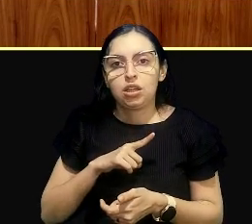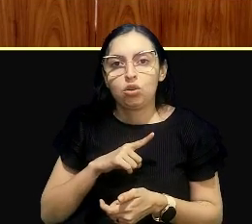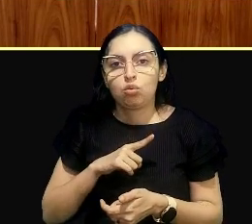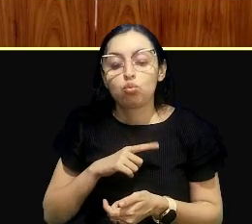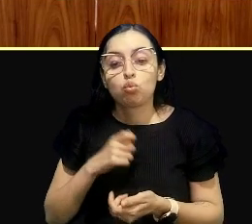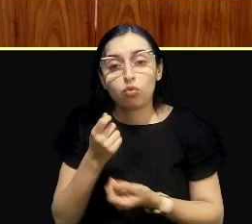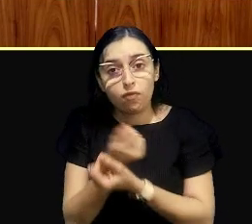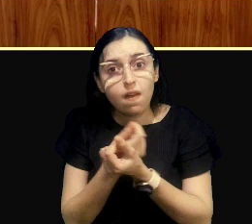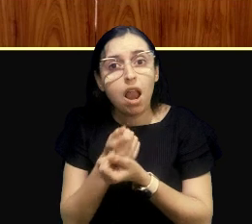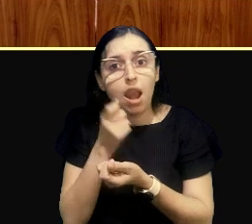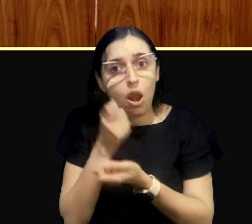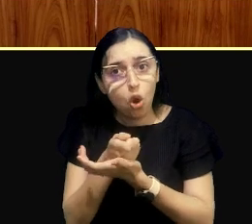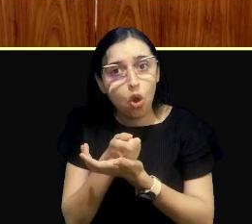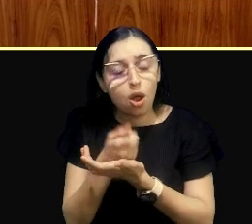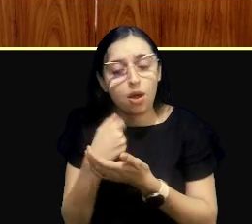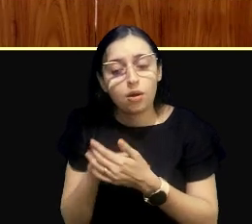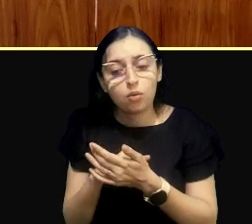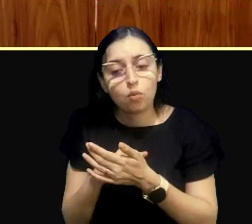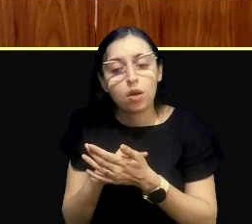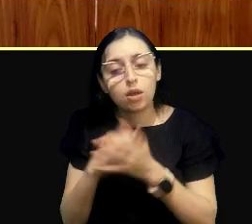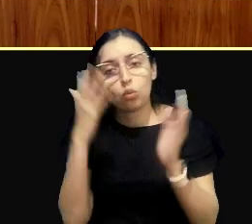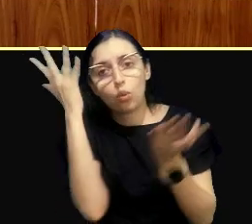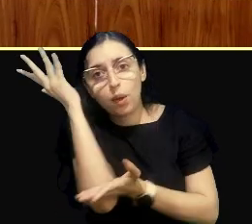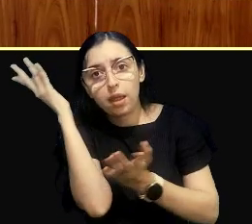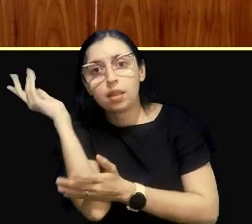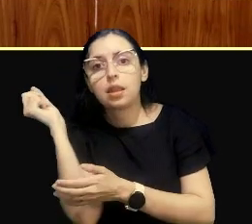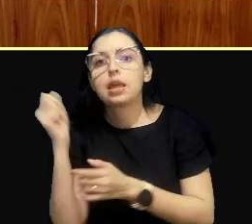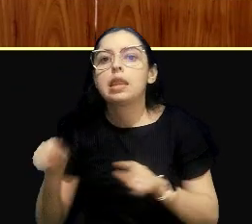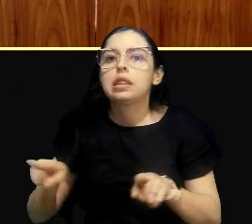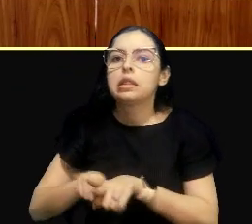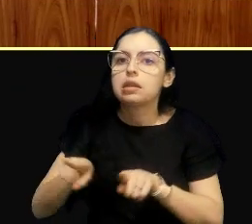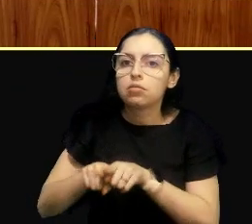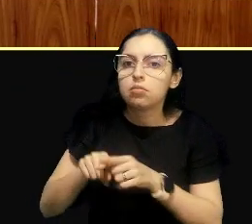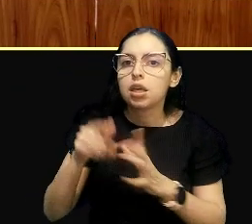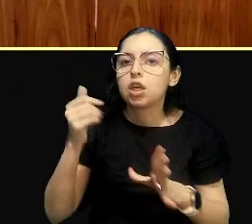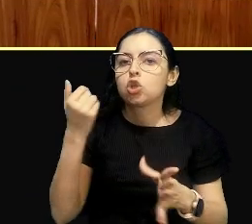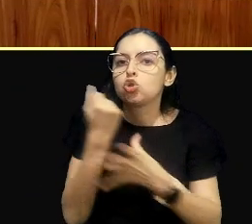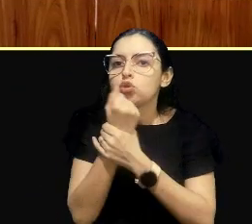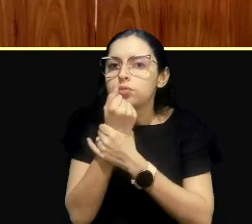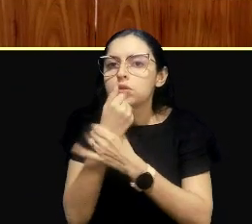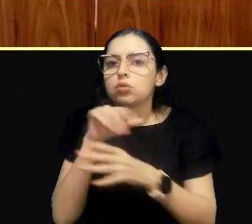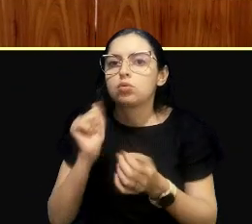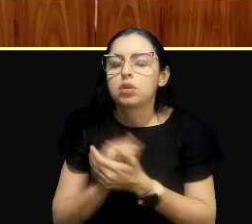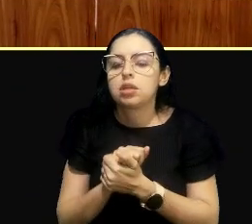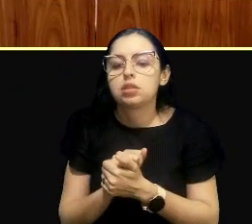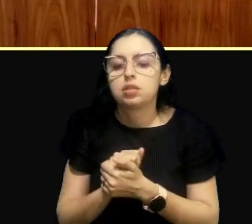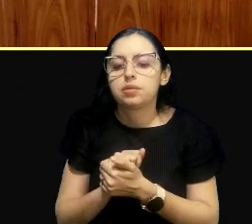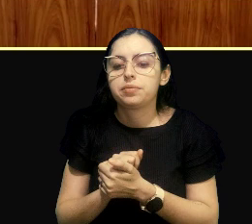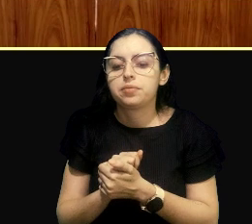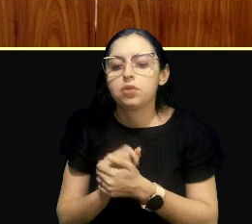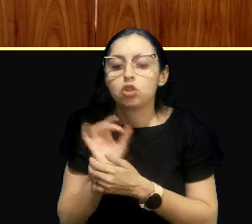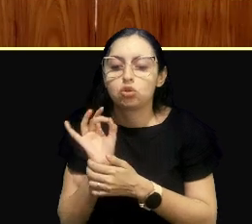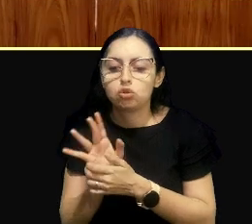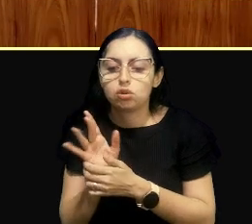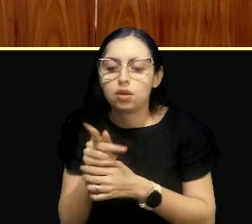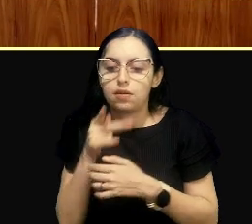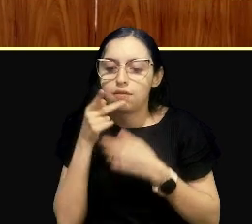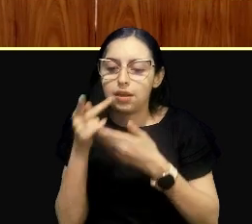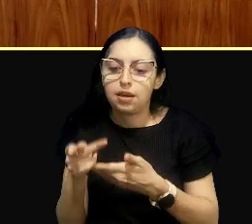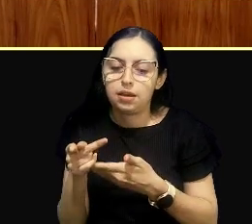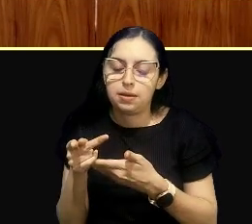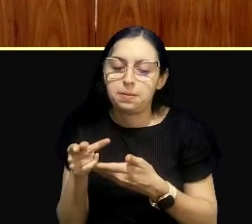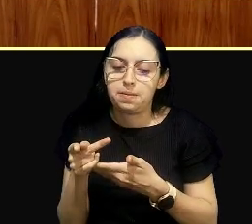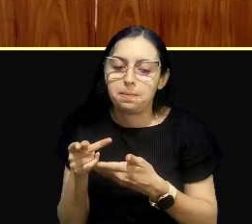custo, tanto quando se degrada, quanto quando se protege. Então, eu vou só passar os senhores para fazer